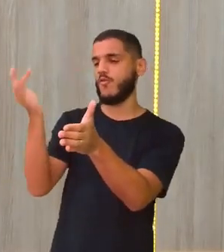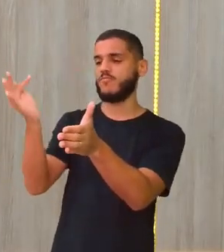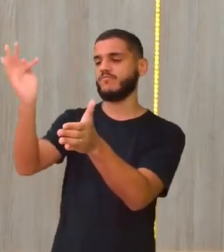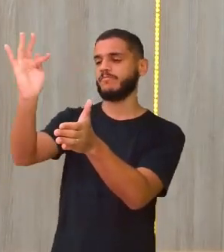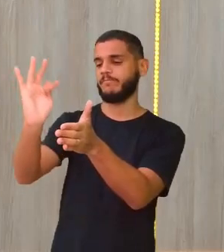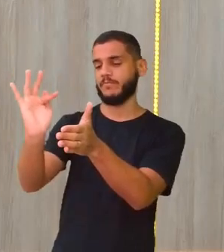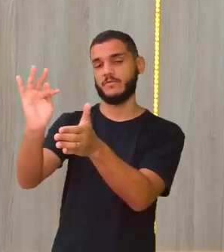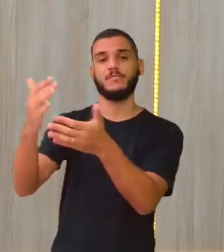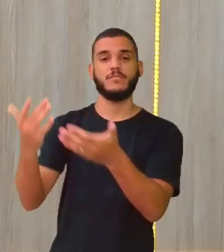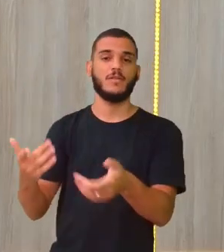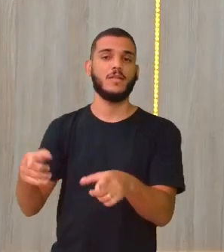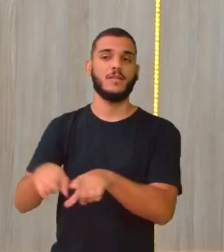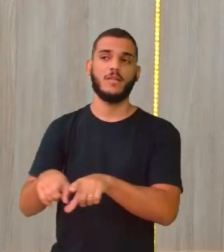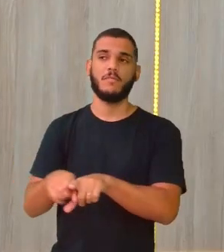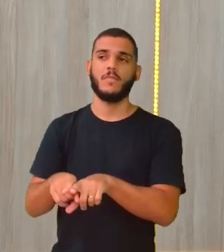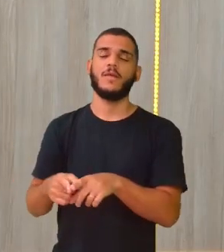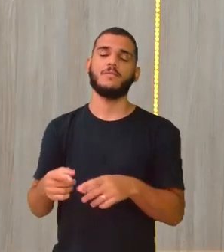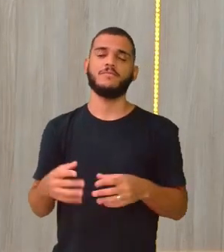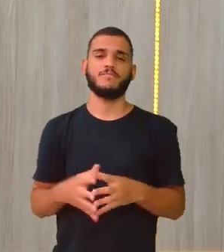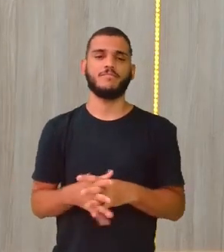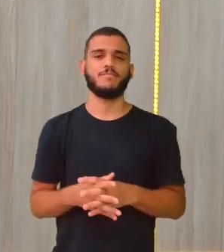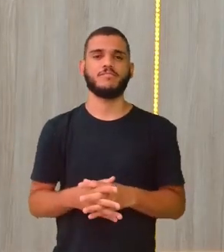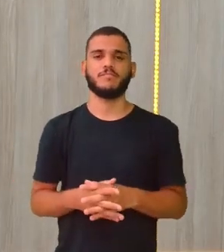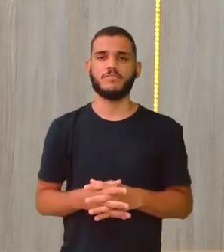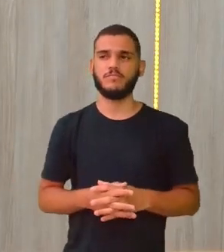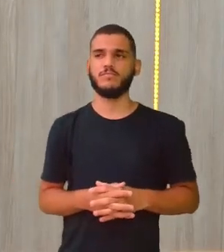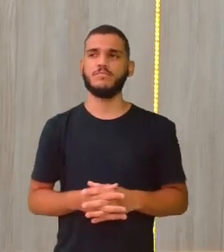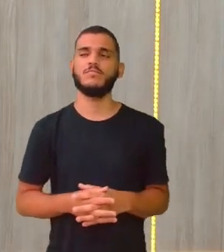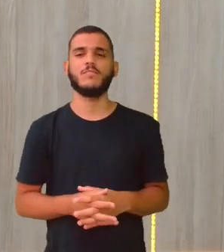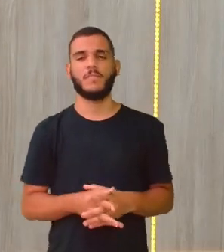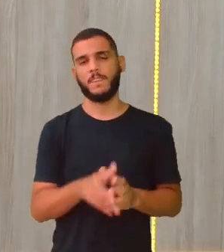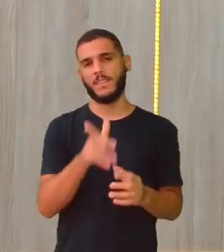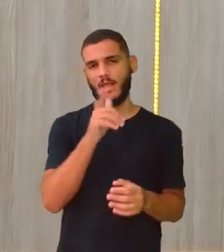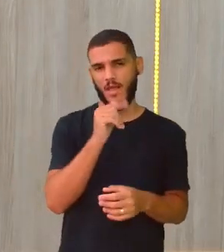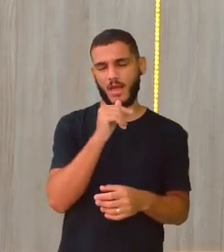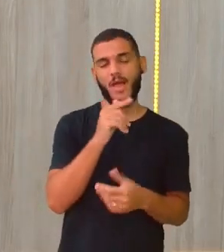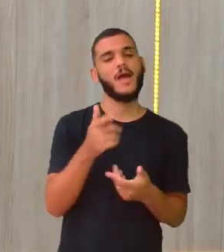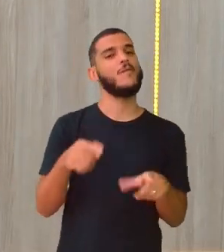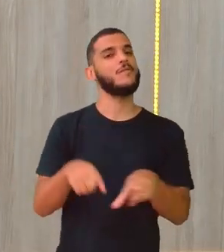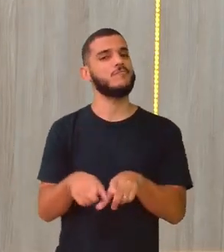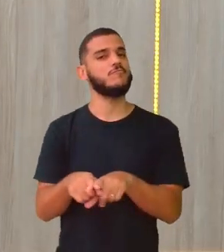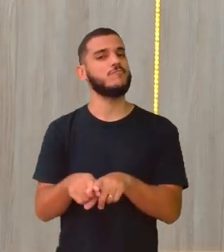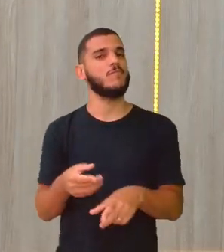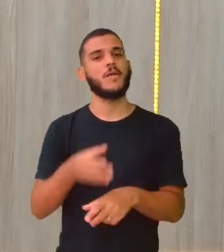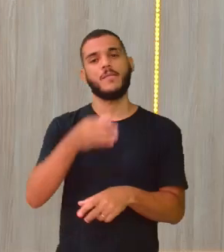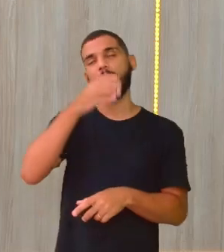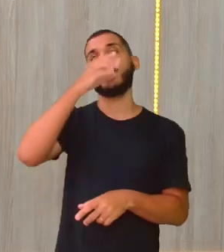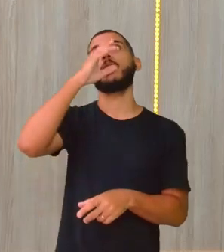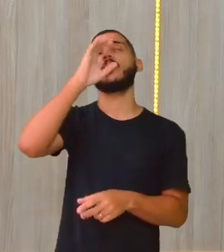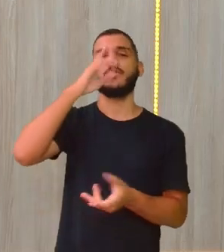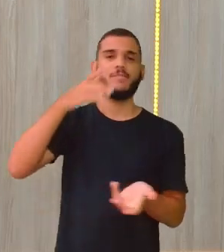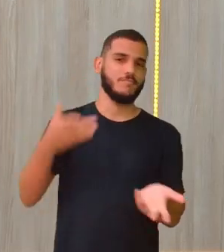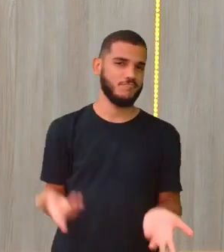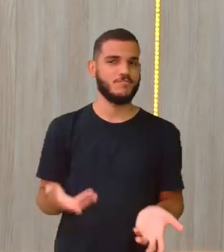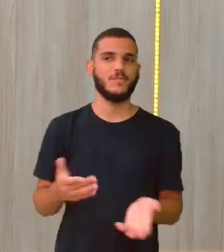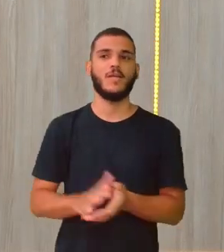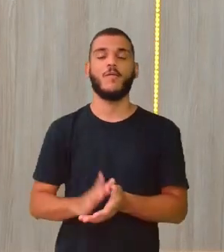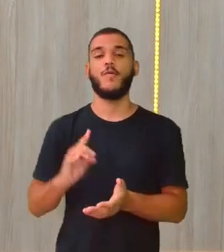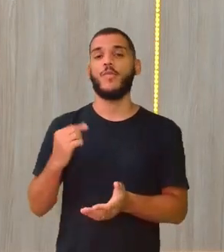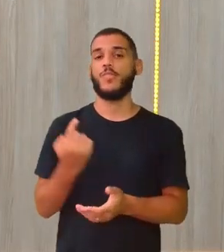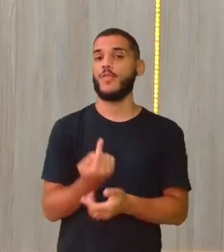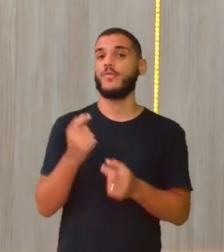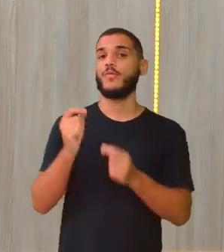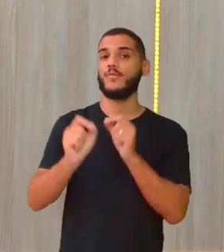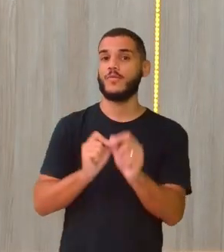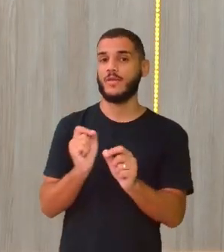né? Ali na sala de... ou na gicela ali, botar ali para... Dar uma aguinha para a gente tomar, né? Aquela coisa, a gente já vai estar fazendo uma coisa